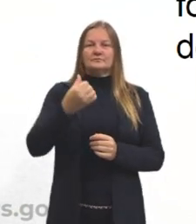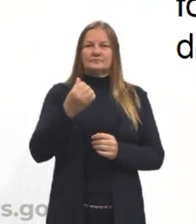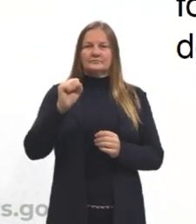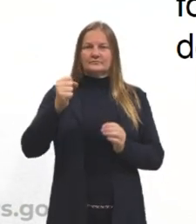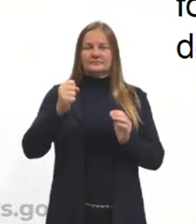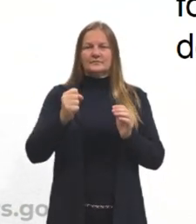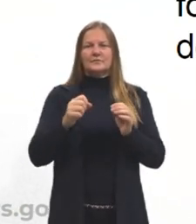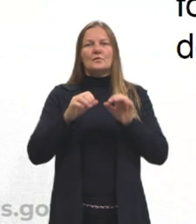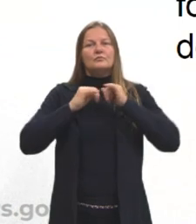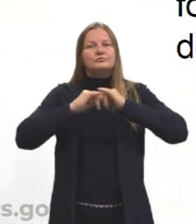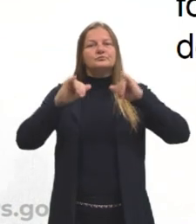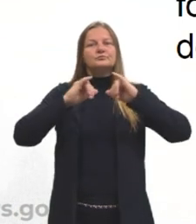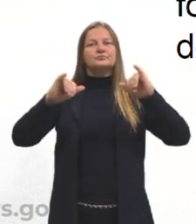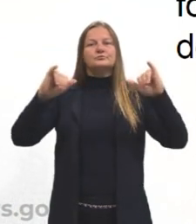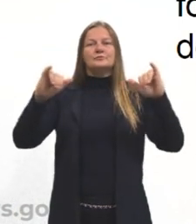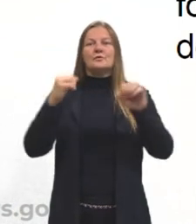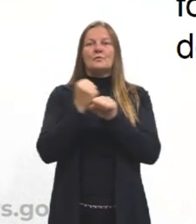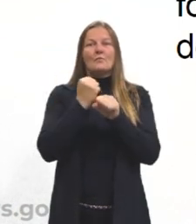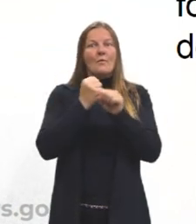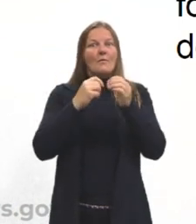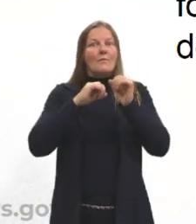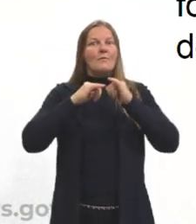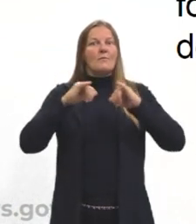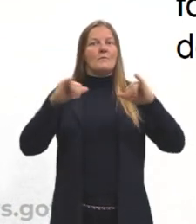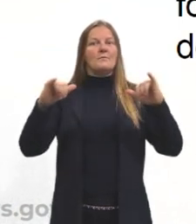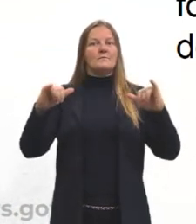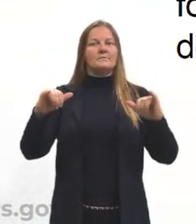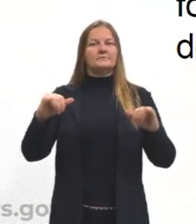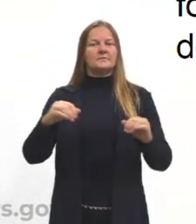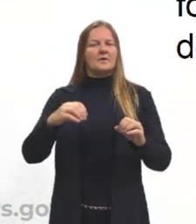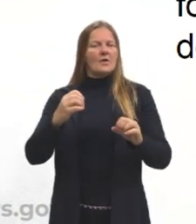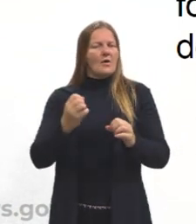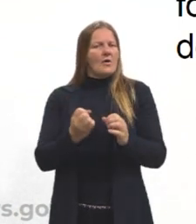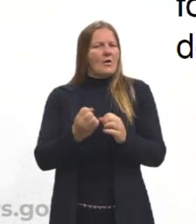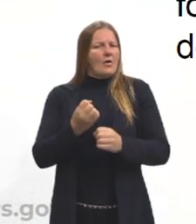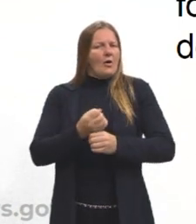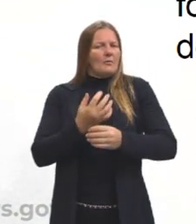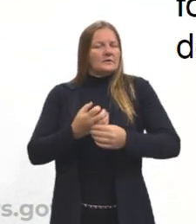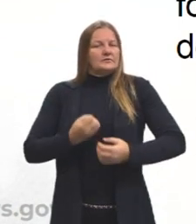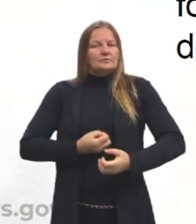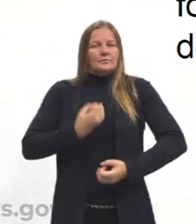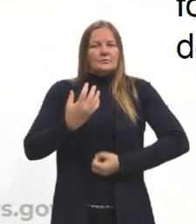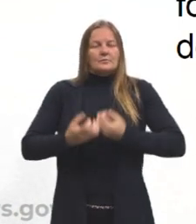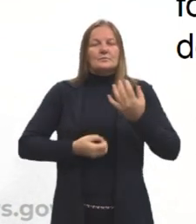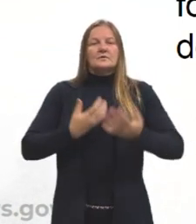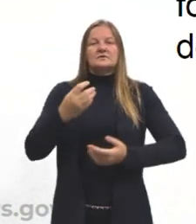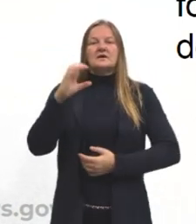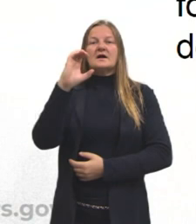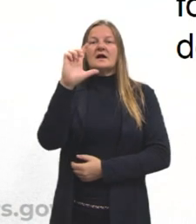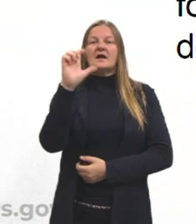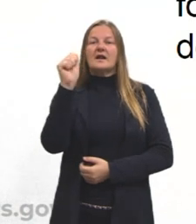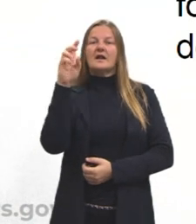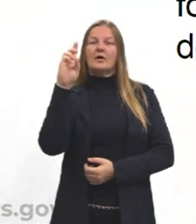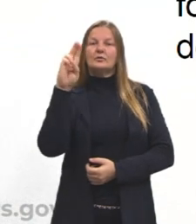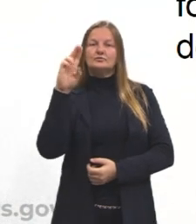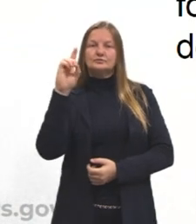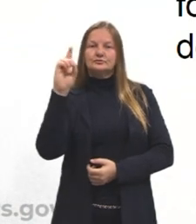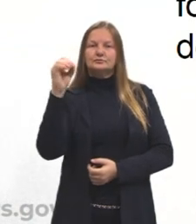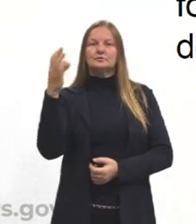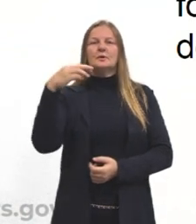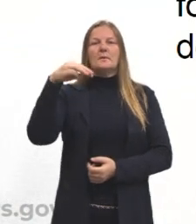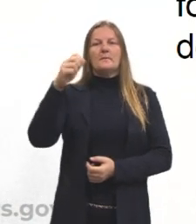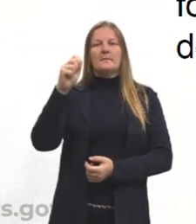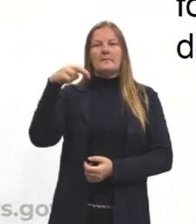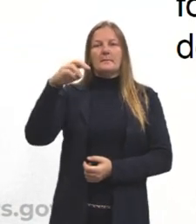foi publicada uma obra chamada Obras Poéticas do Cláudio Manuel da Costa, por isso que nós utilizamos essa data